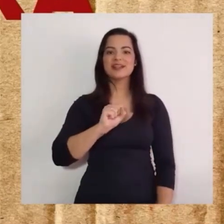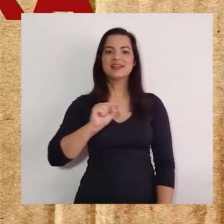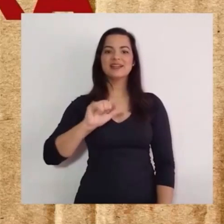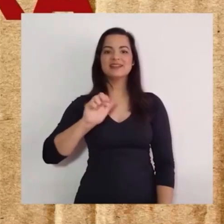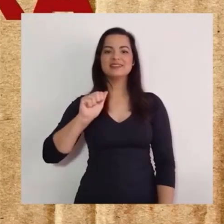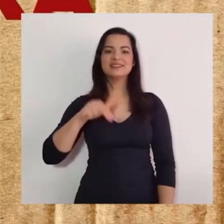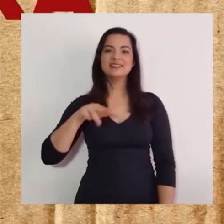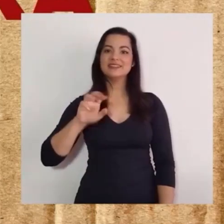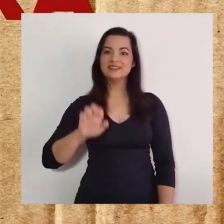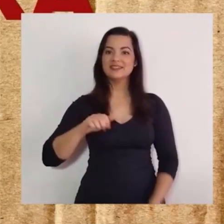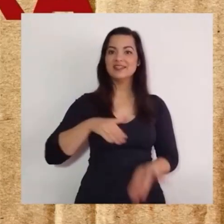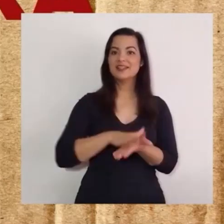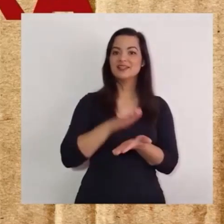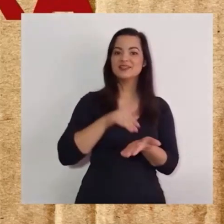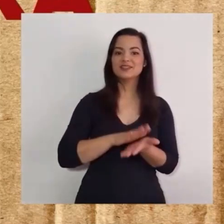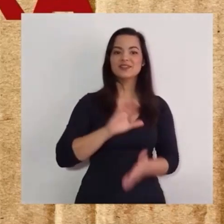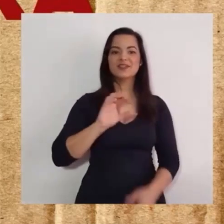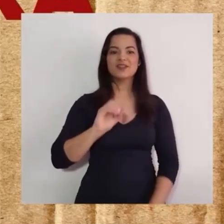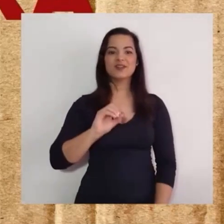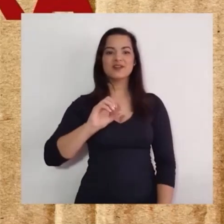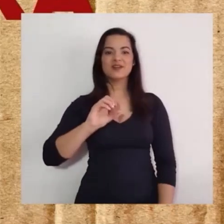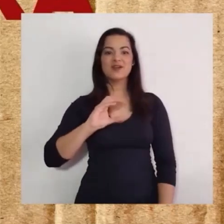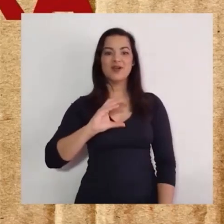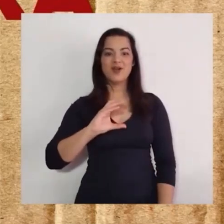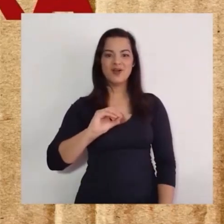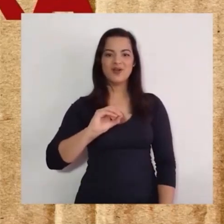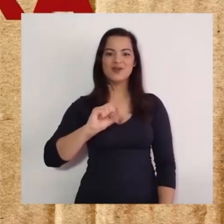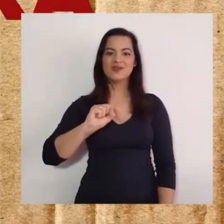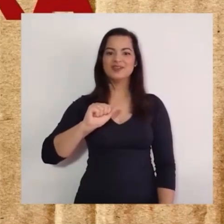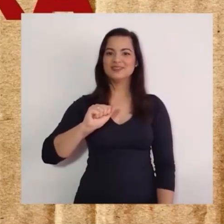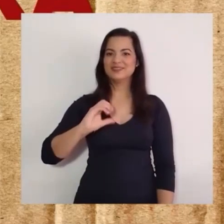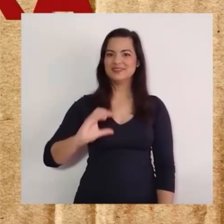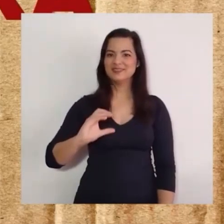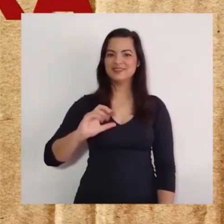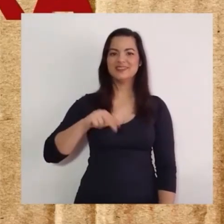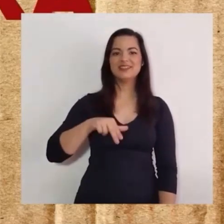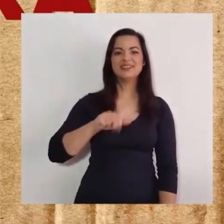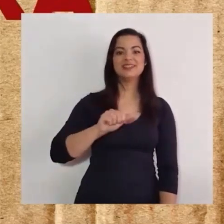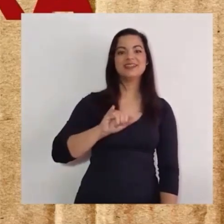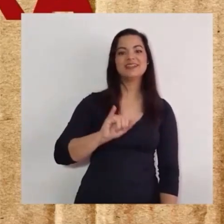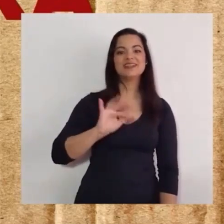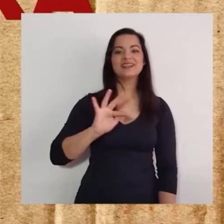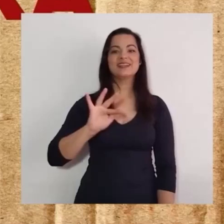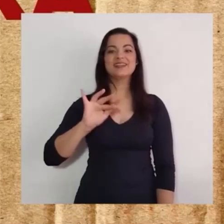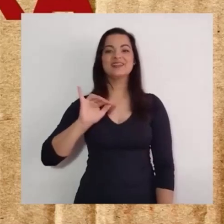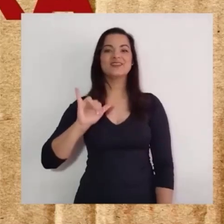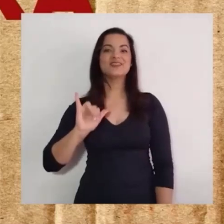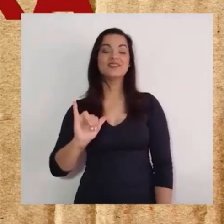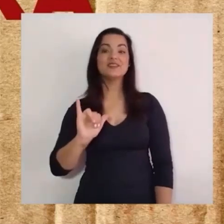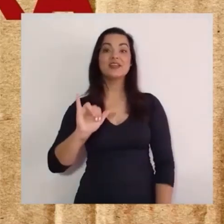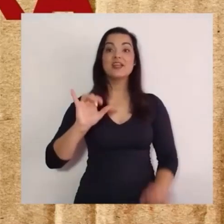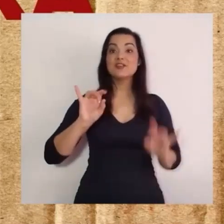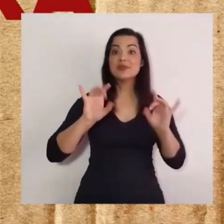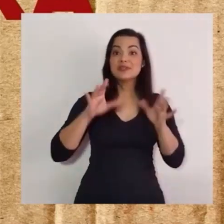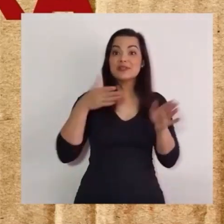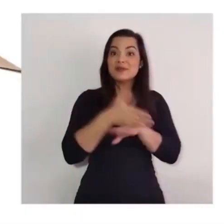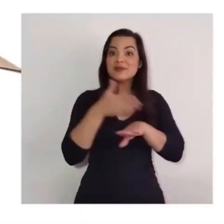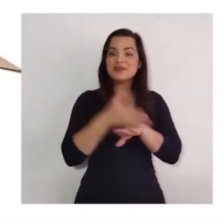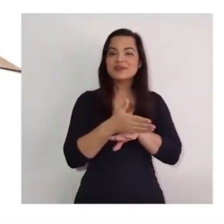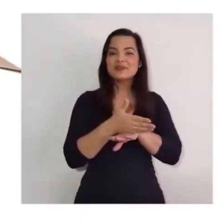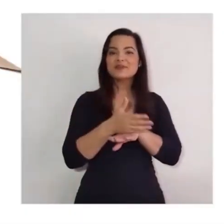Editora Cusac Naif Participação especial M A minha cachorra